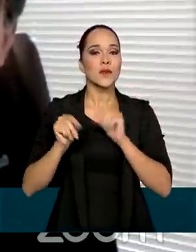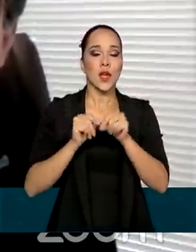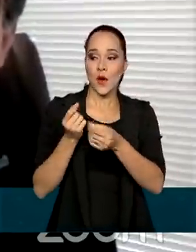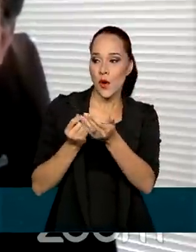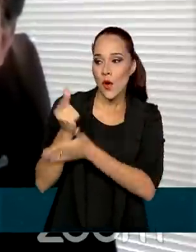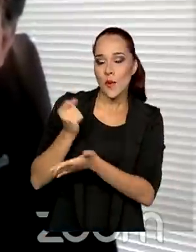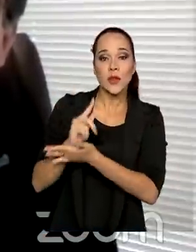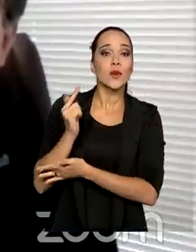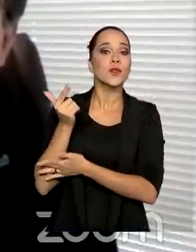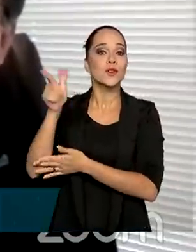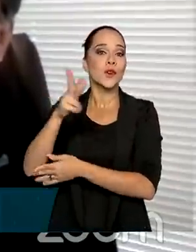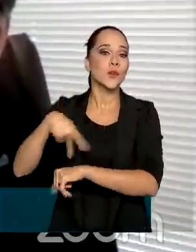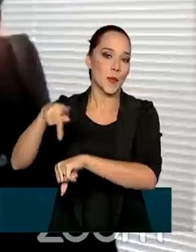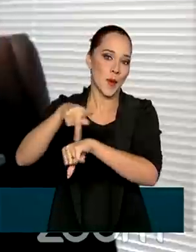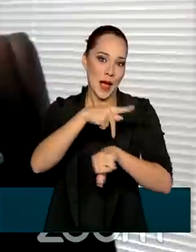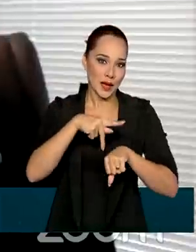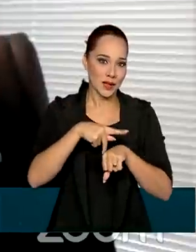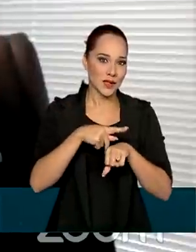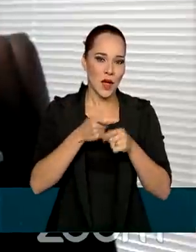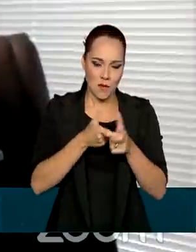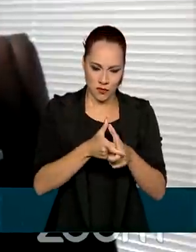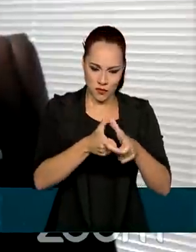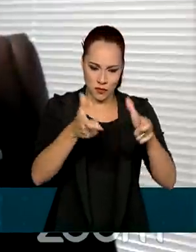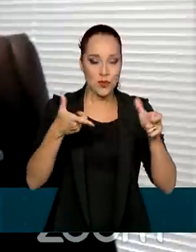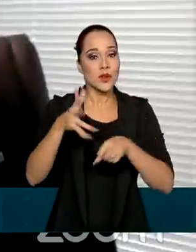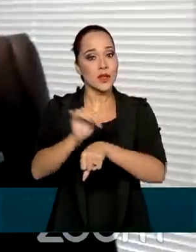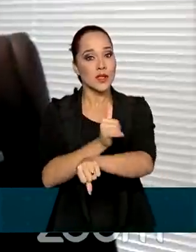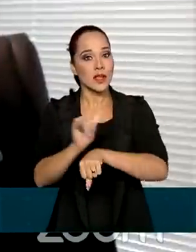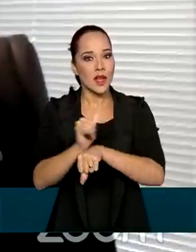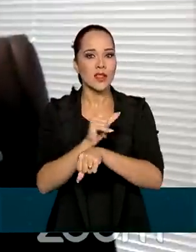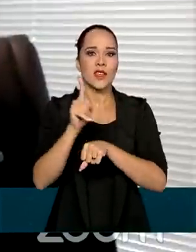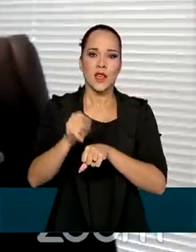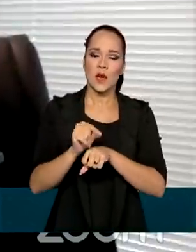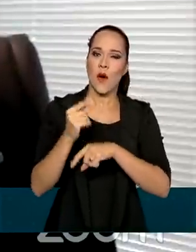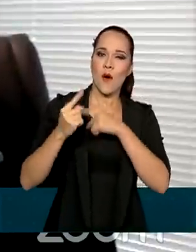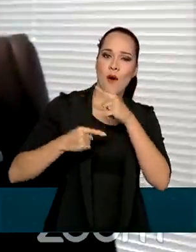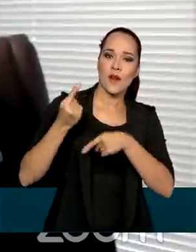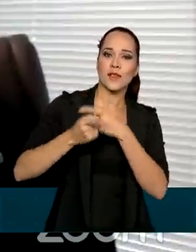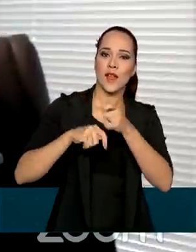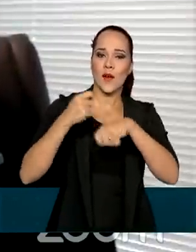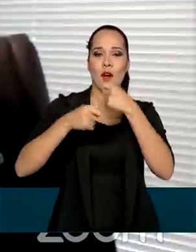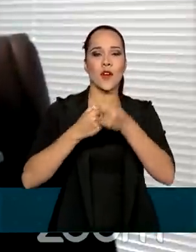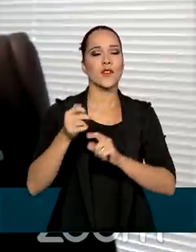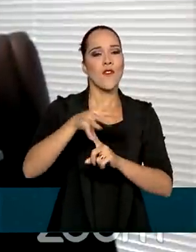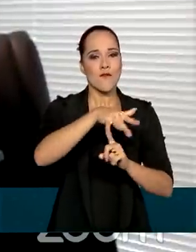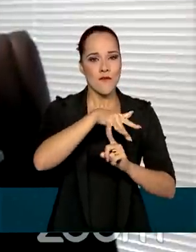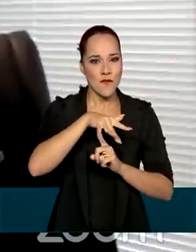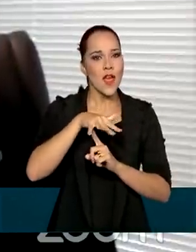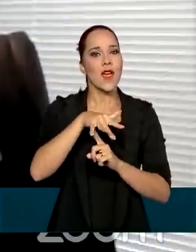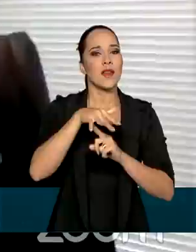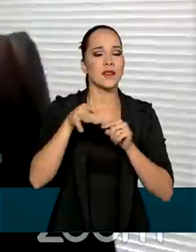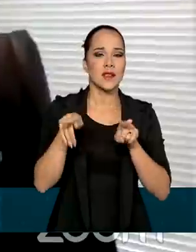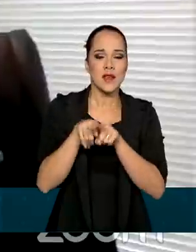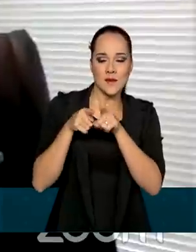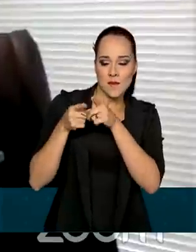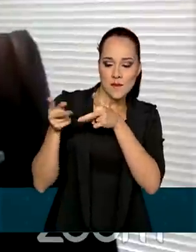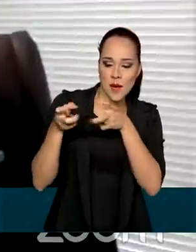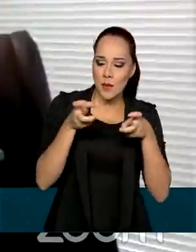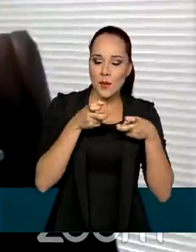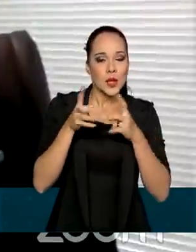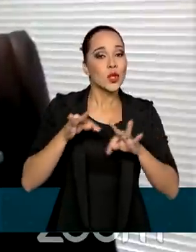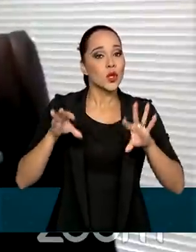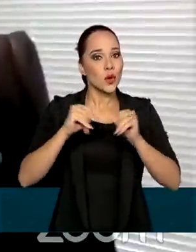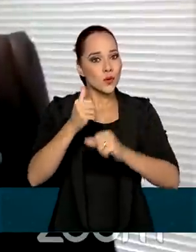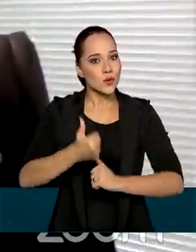compradores internacionais, por meio de uma gama de ações, como rodadas de negócios, feiras e missões, conferindo todo o